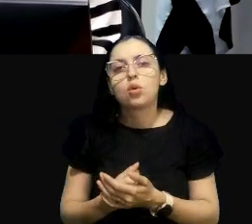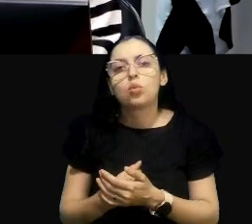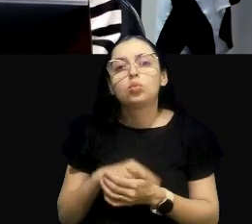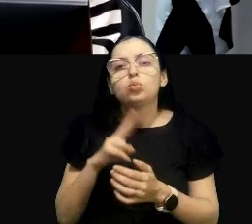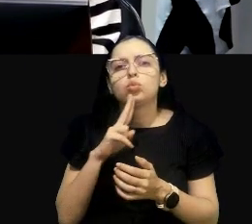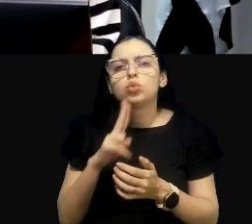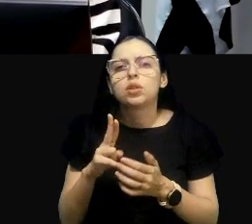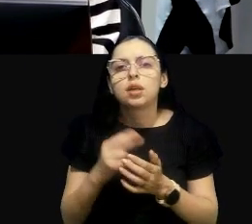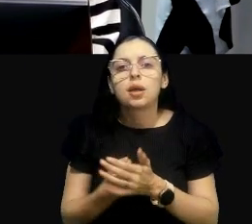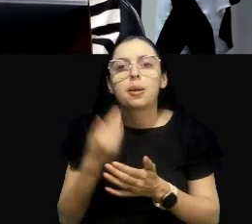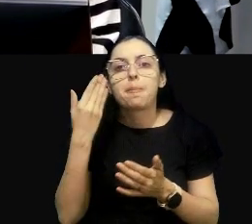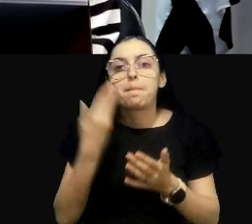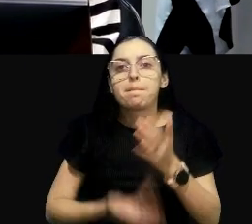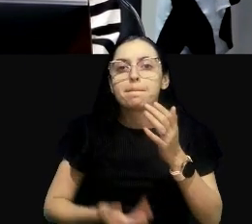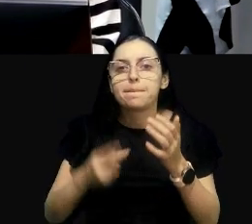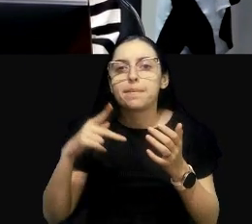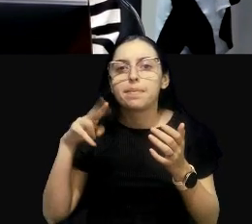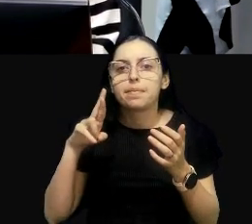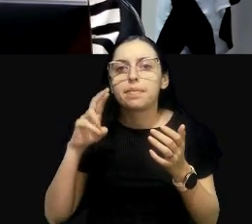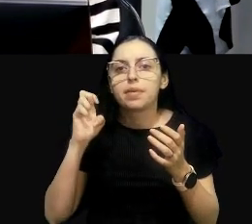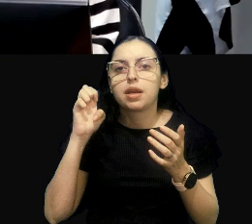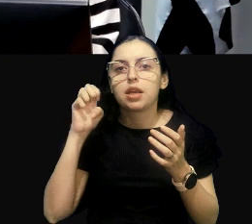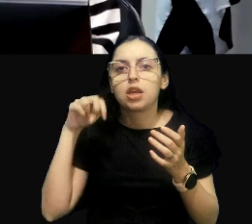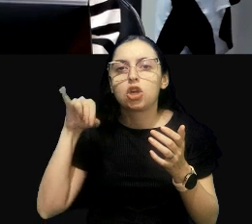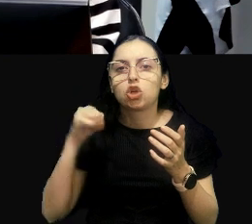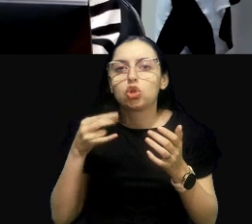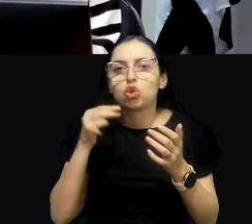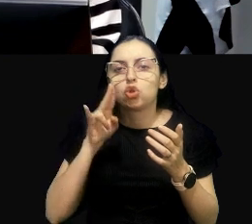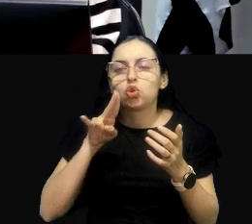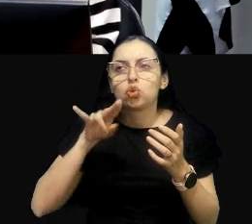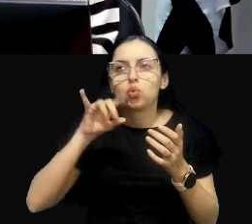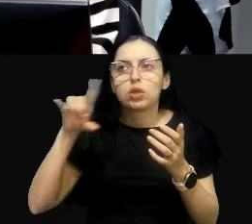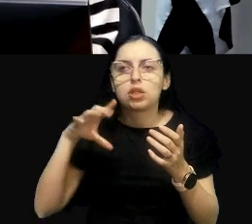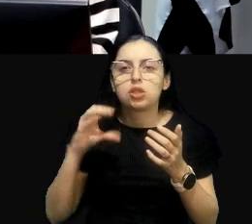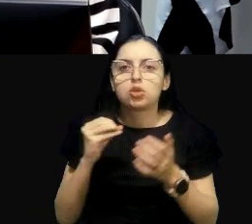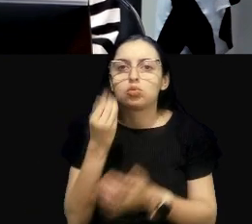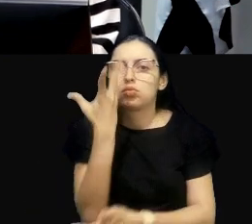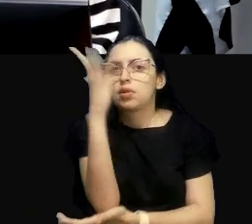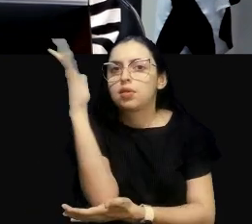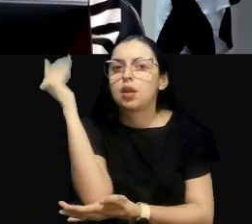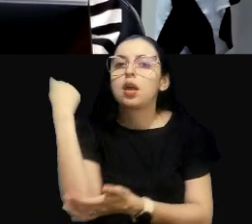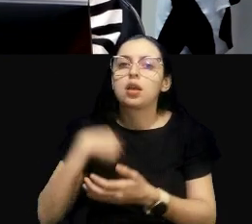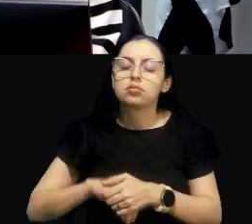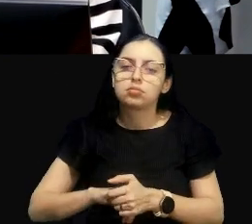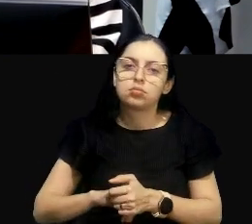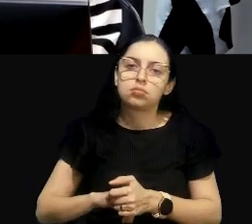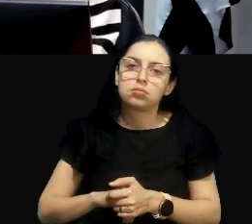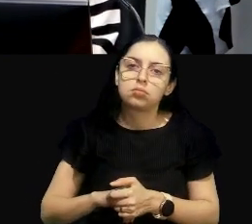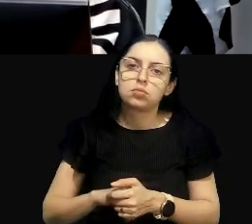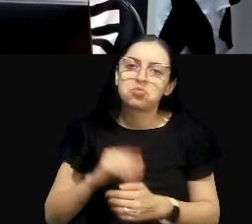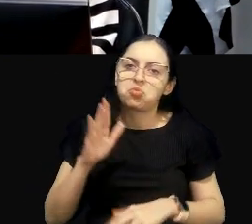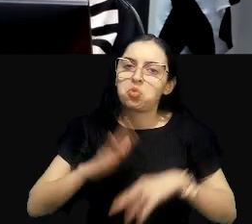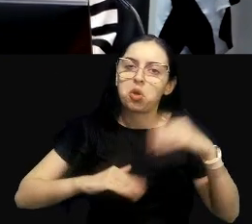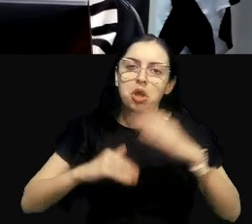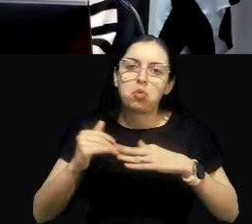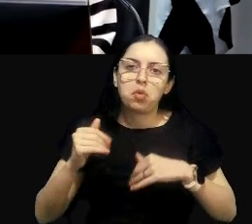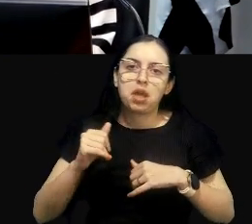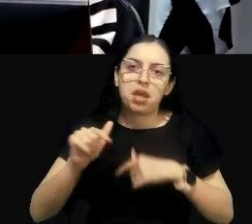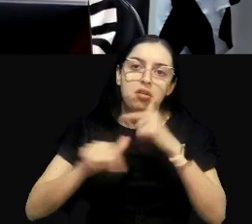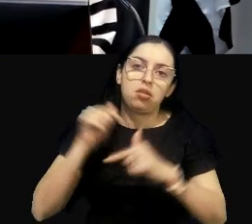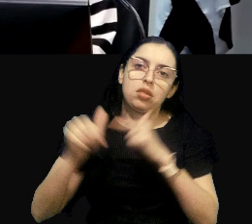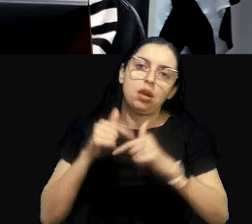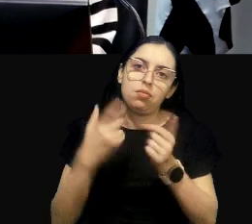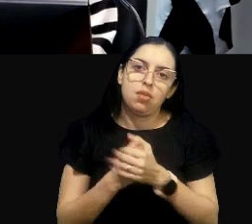prejuízo, né, um prejuízo causado ao meio ambiente natural, por qualquer ação antrópica,